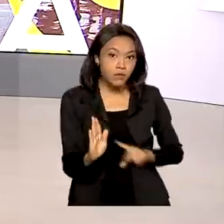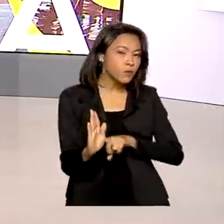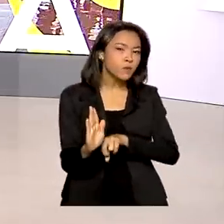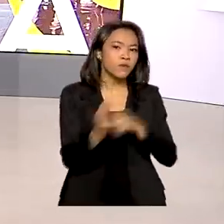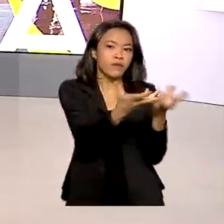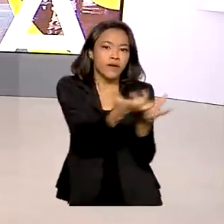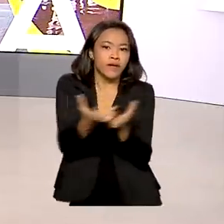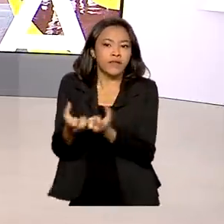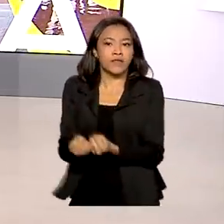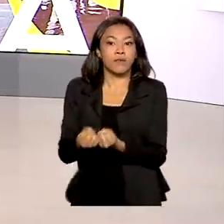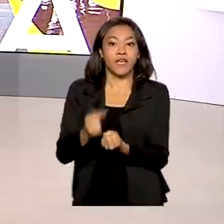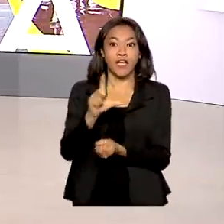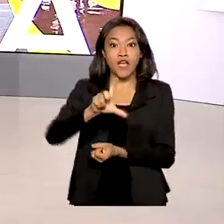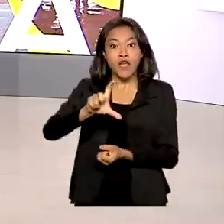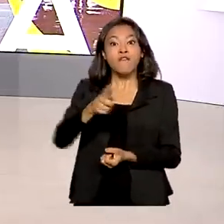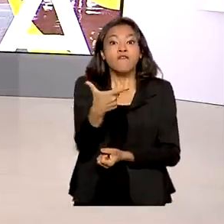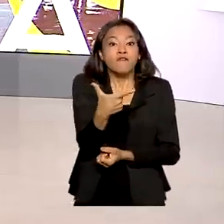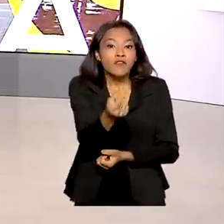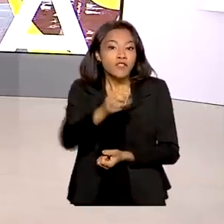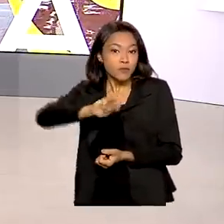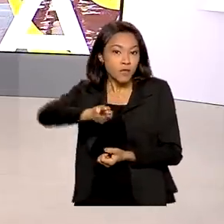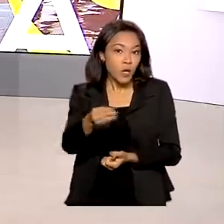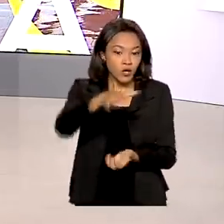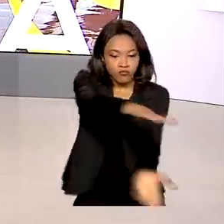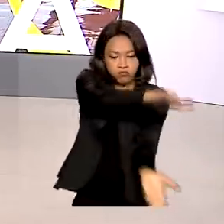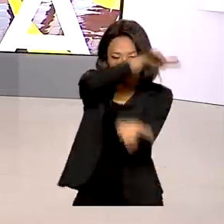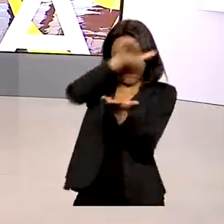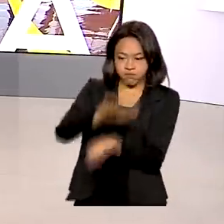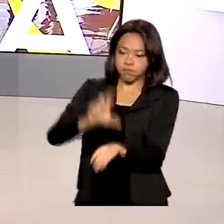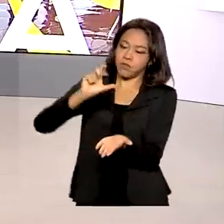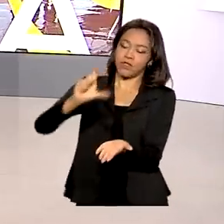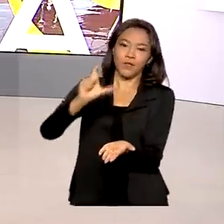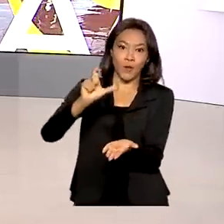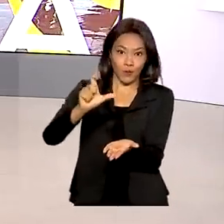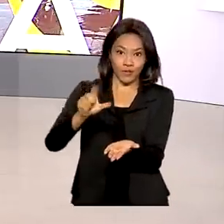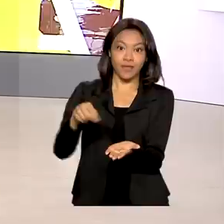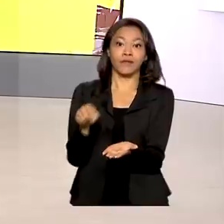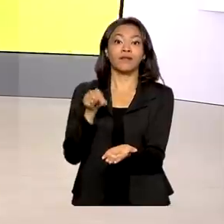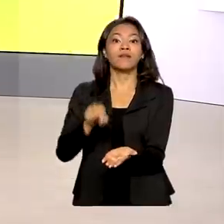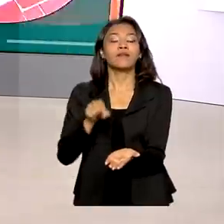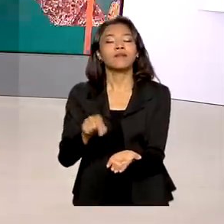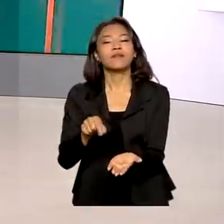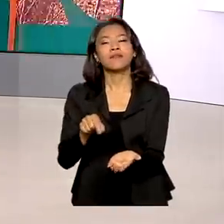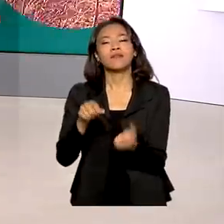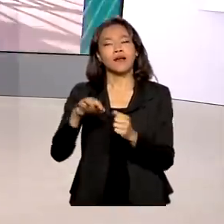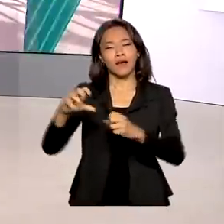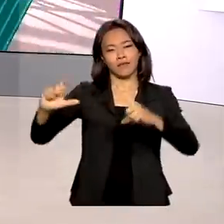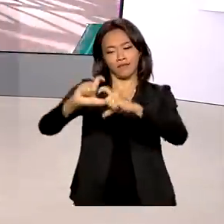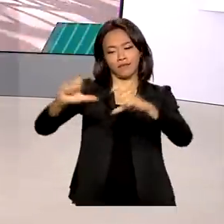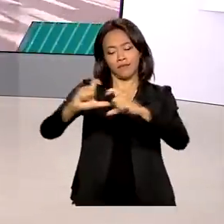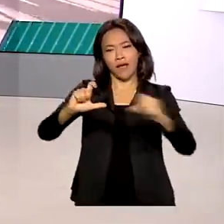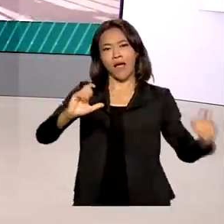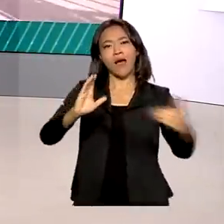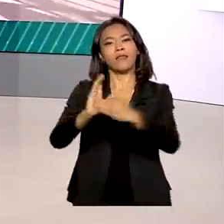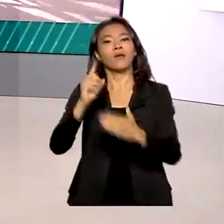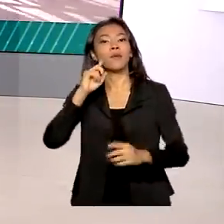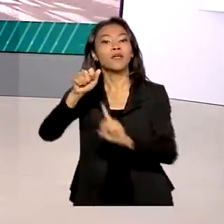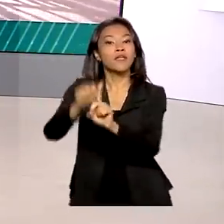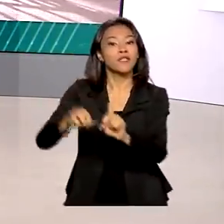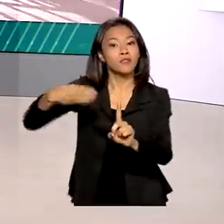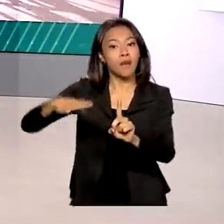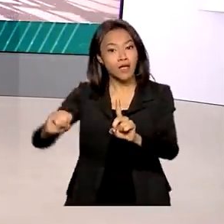20 milhões de doses da vacina infantil da Pfizer até março. O Ministério da Saúde antecipou junto à